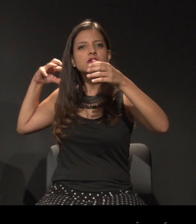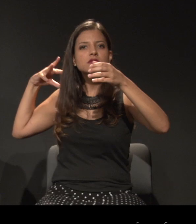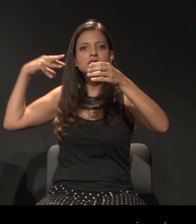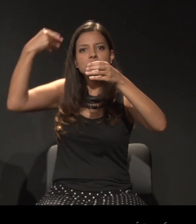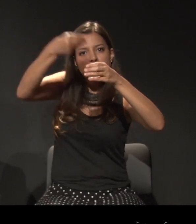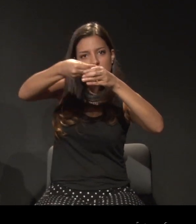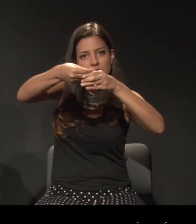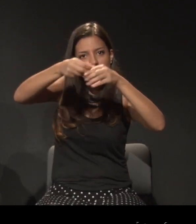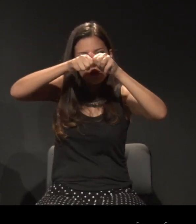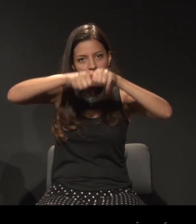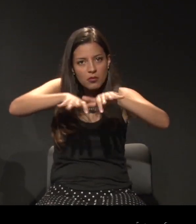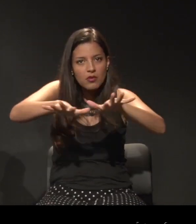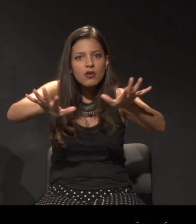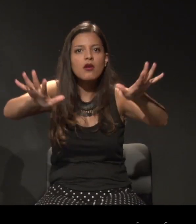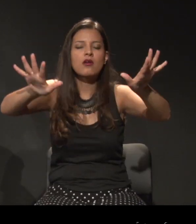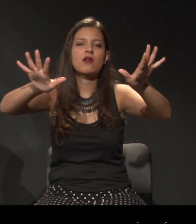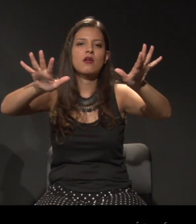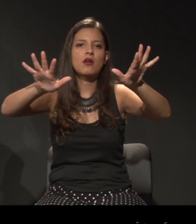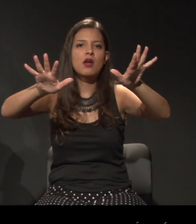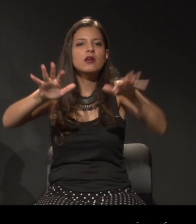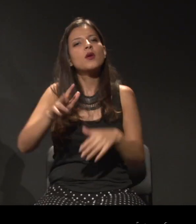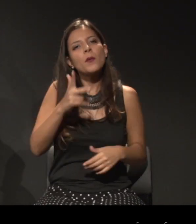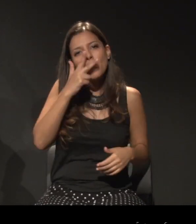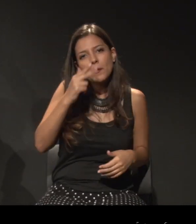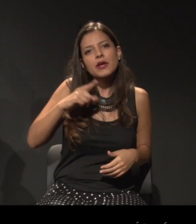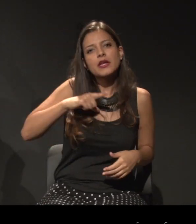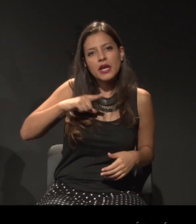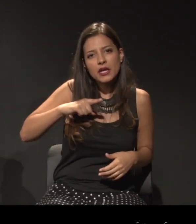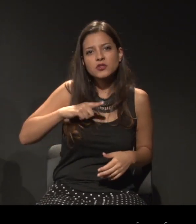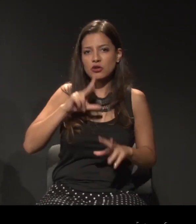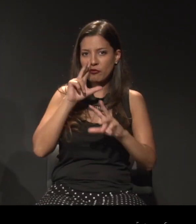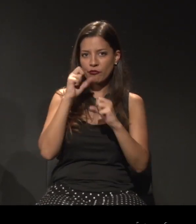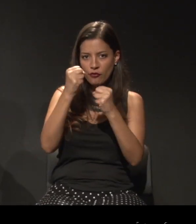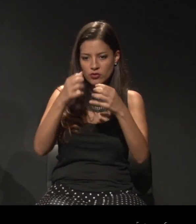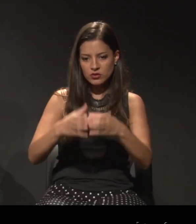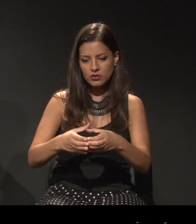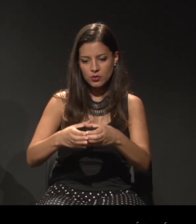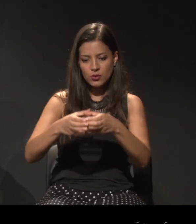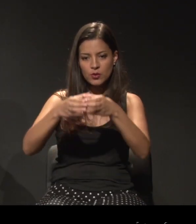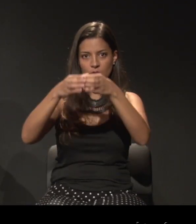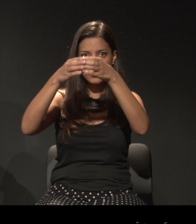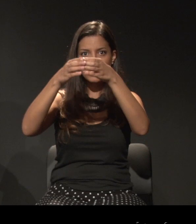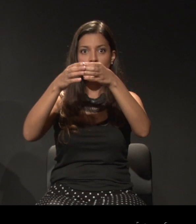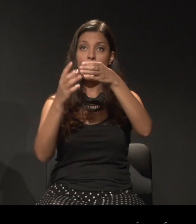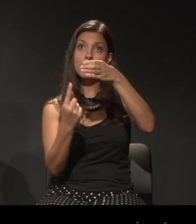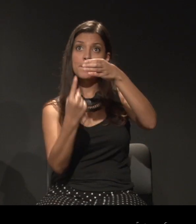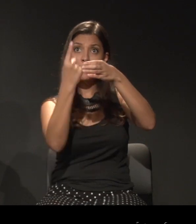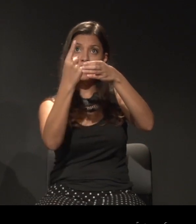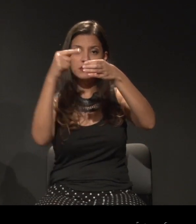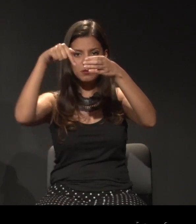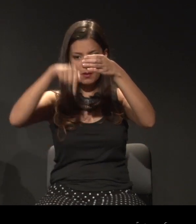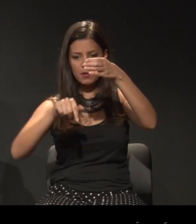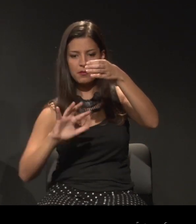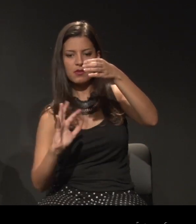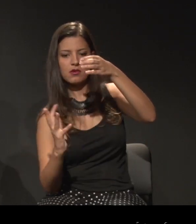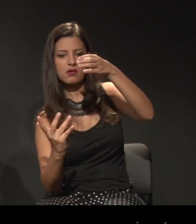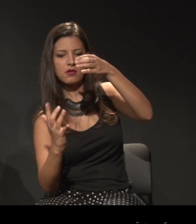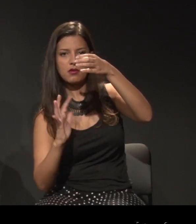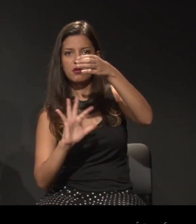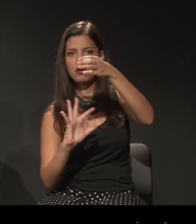Então, ao mesmo tempo que esse vetor para cima e esse vetor para baixo e a